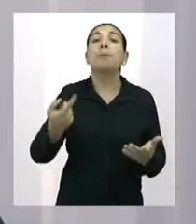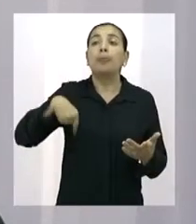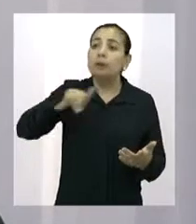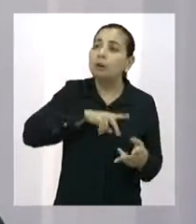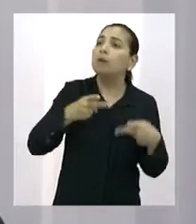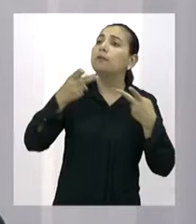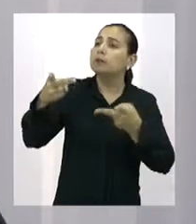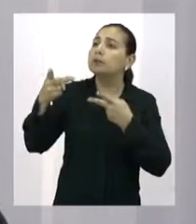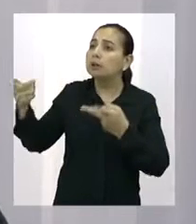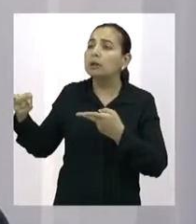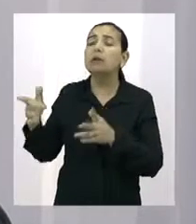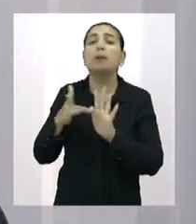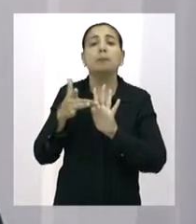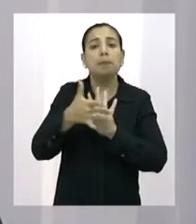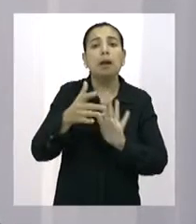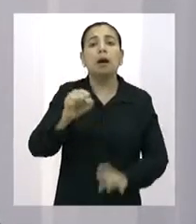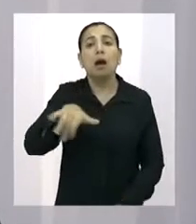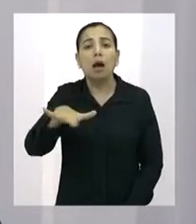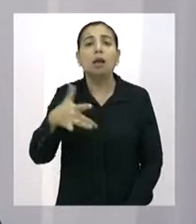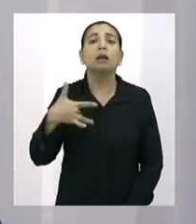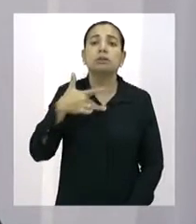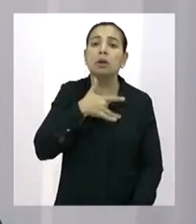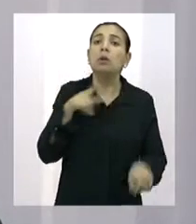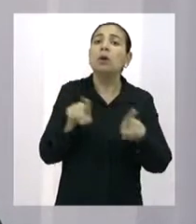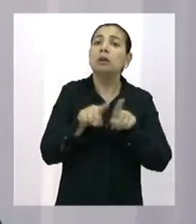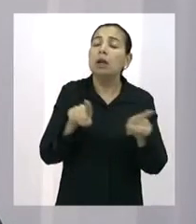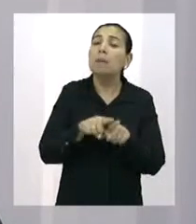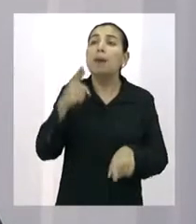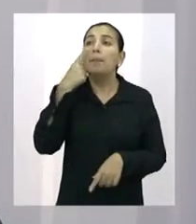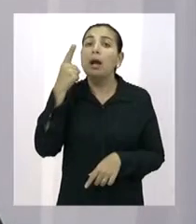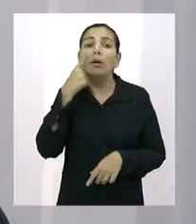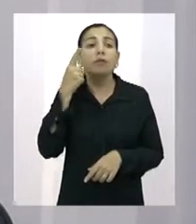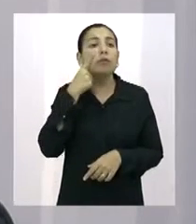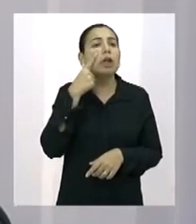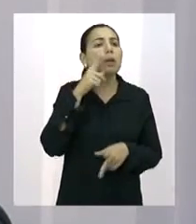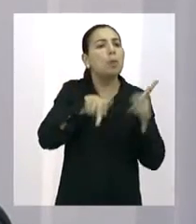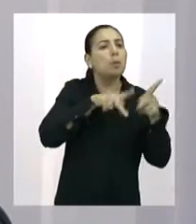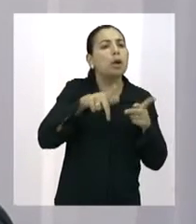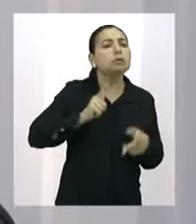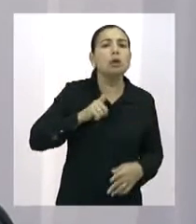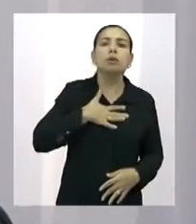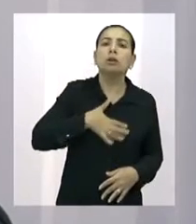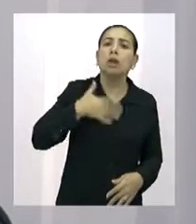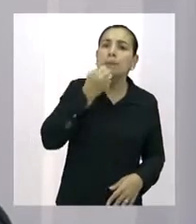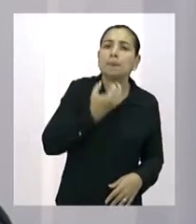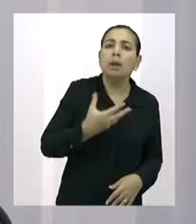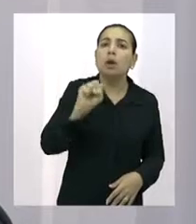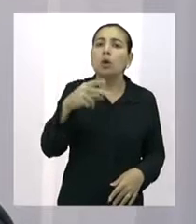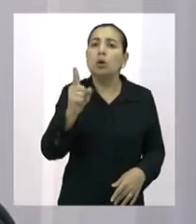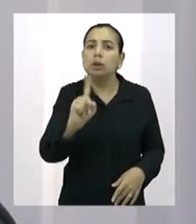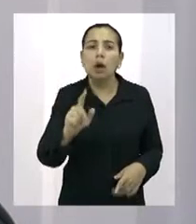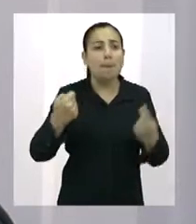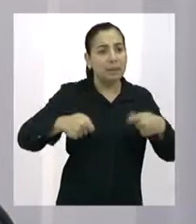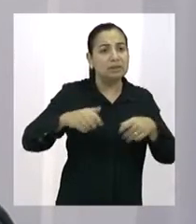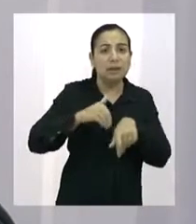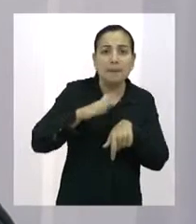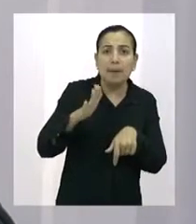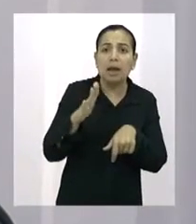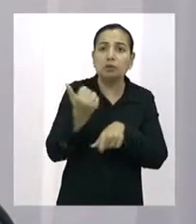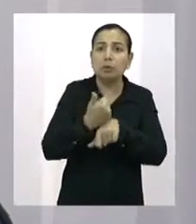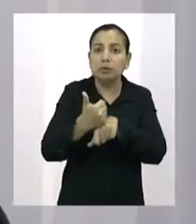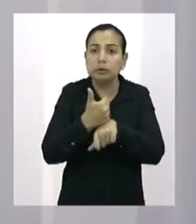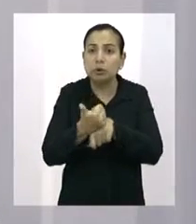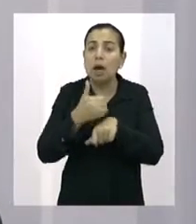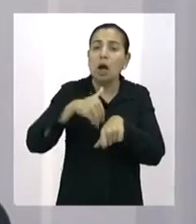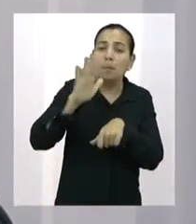ver a cobrança da população, no sentido de se contratem mais médicos, mais técnicos de enfermagem, mais